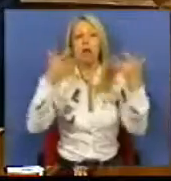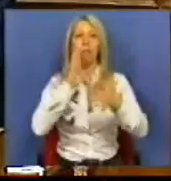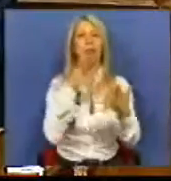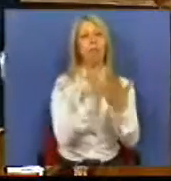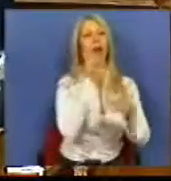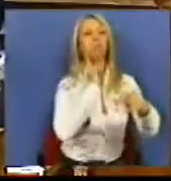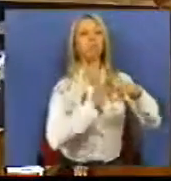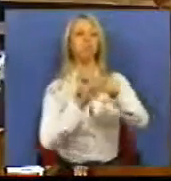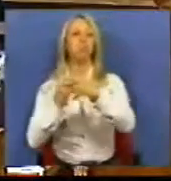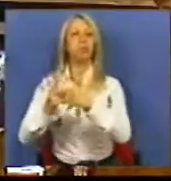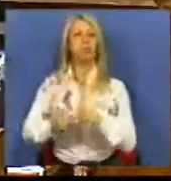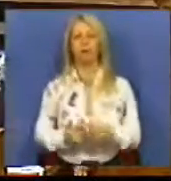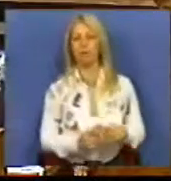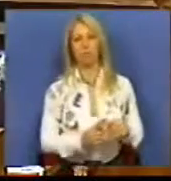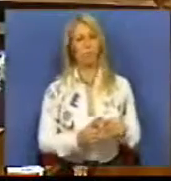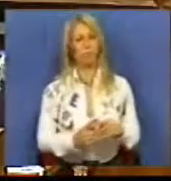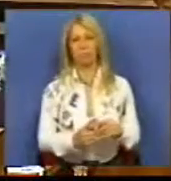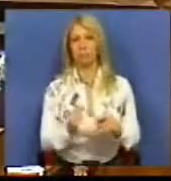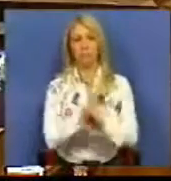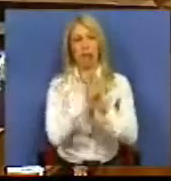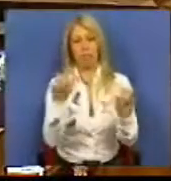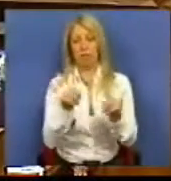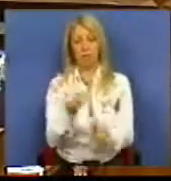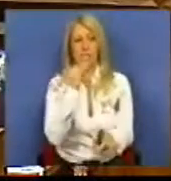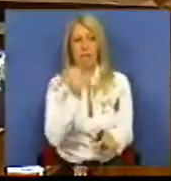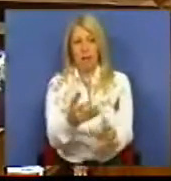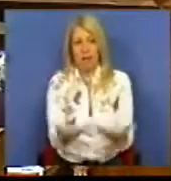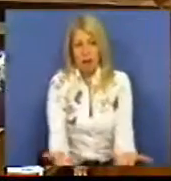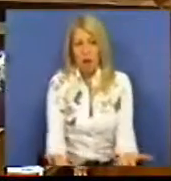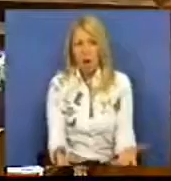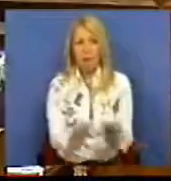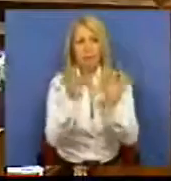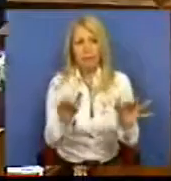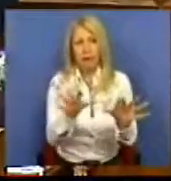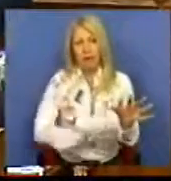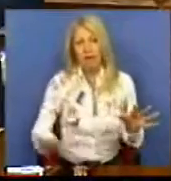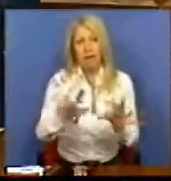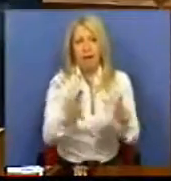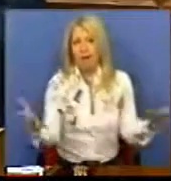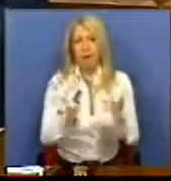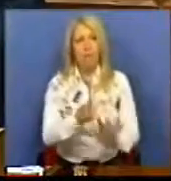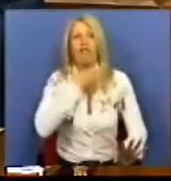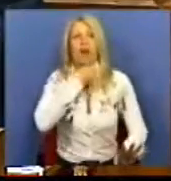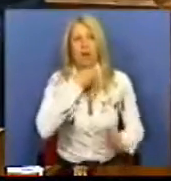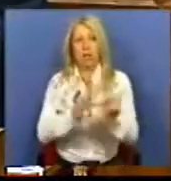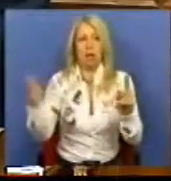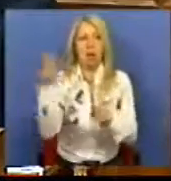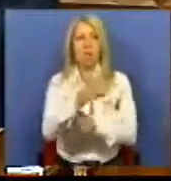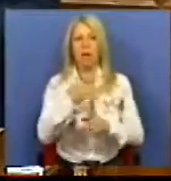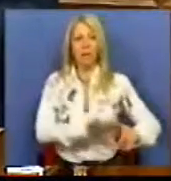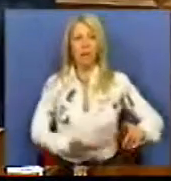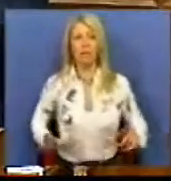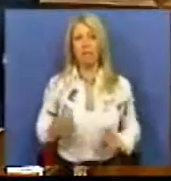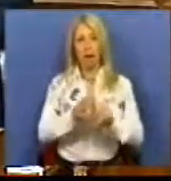com este orçamento, mas uma terra cada vez mais estéril e inóspida, onde as falências, o desemprego, não param de